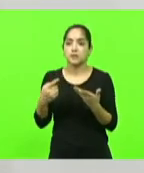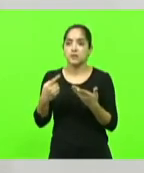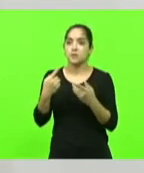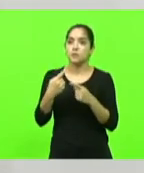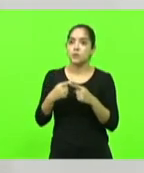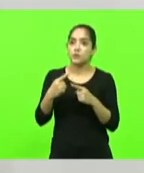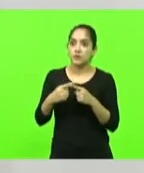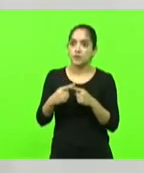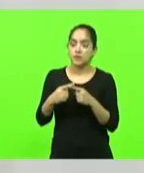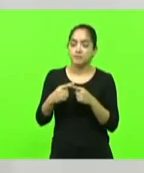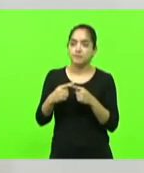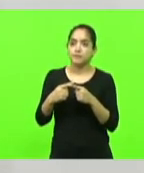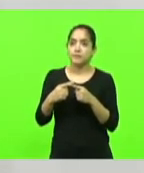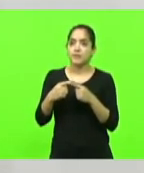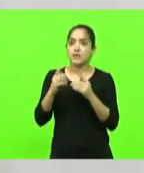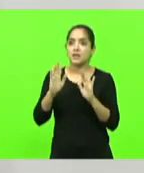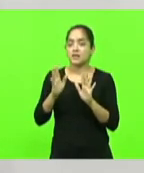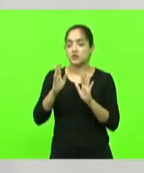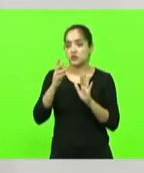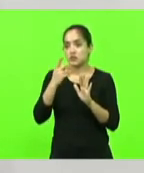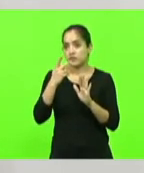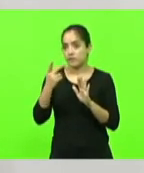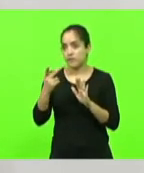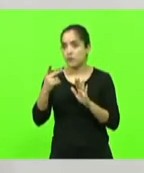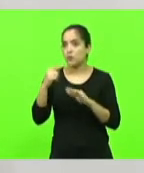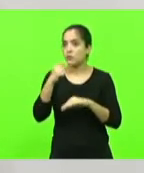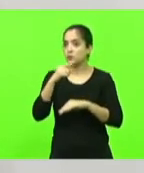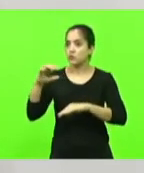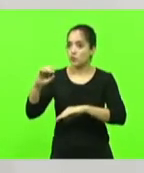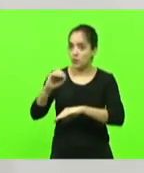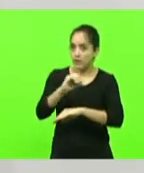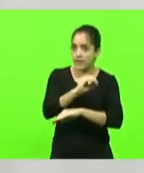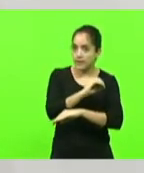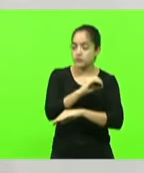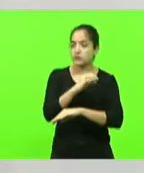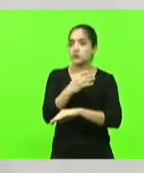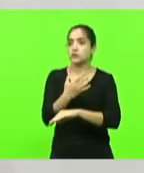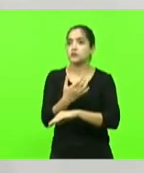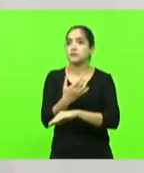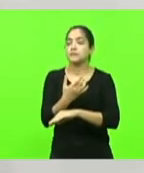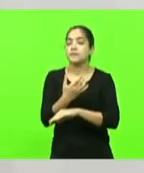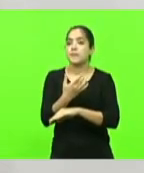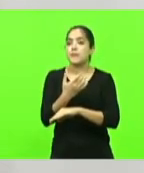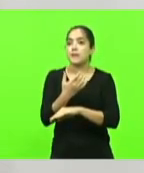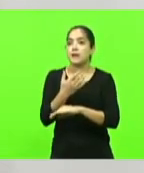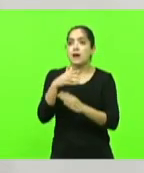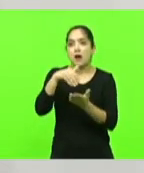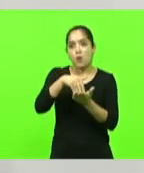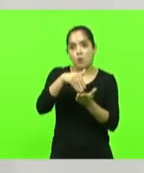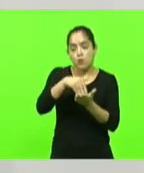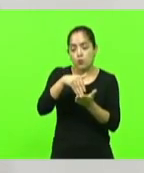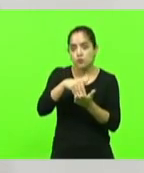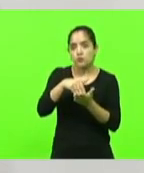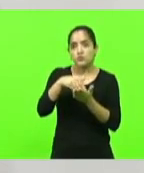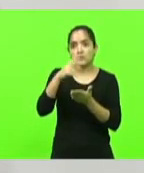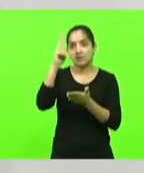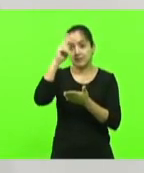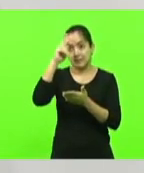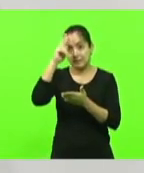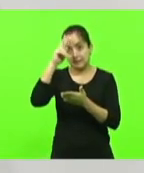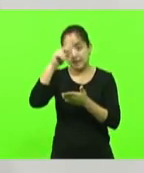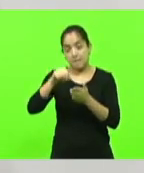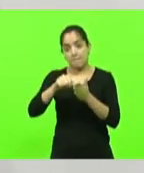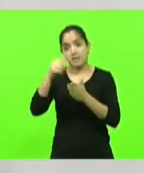aquilo que nós falávamos do oeste catarinense que era sempre a última região a ser lembrada e a primeira a ser